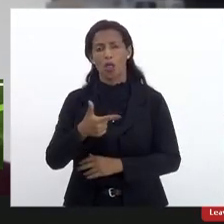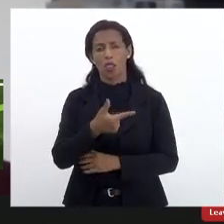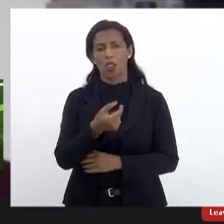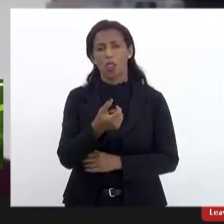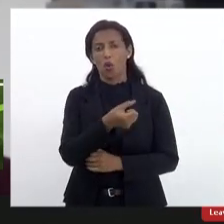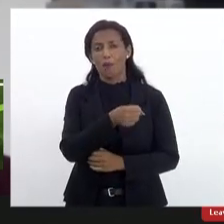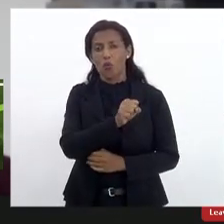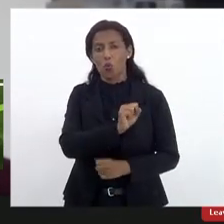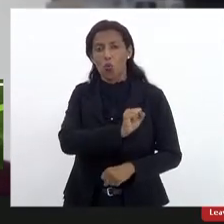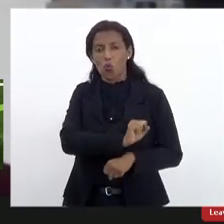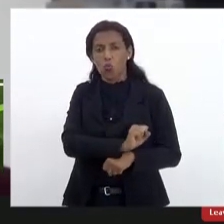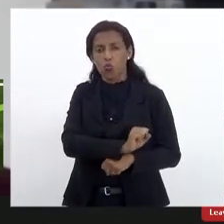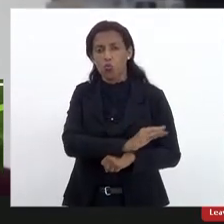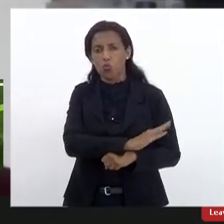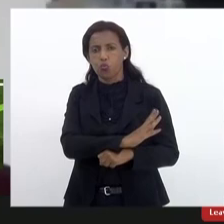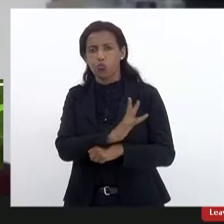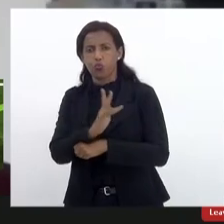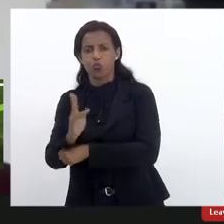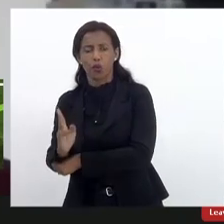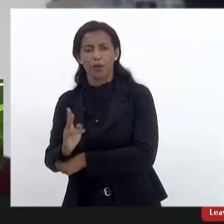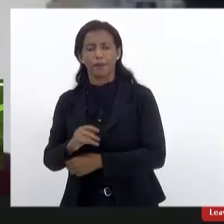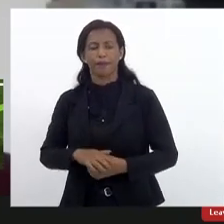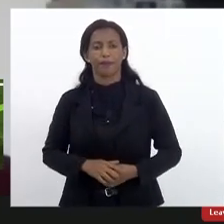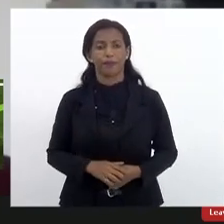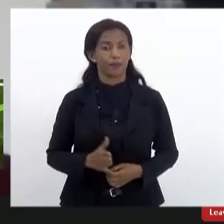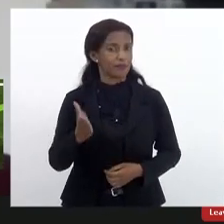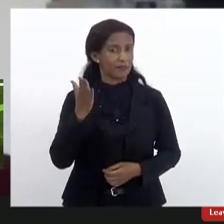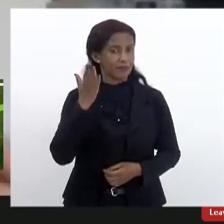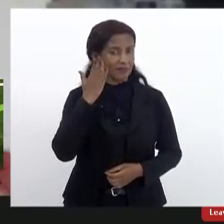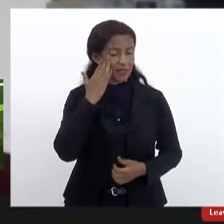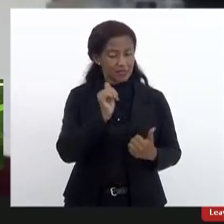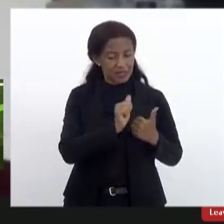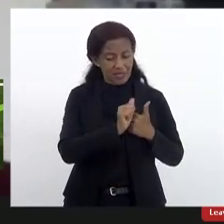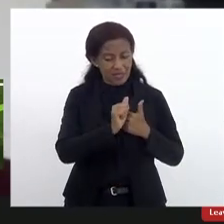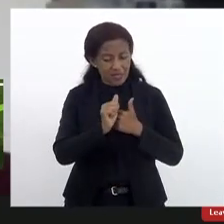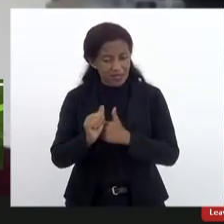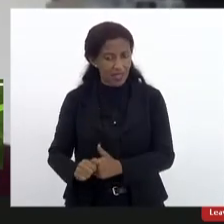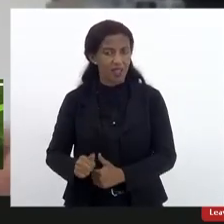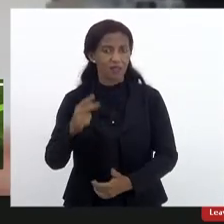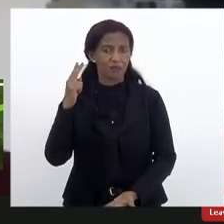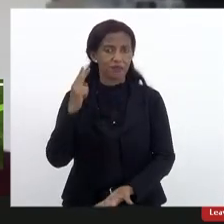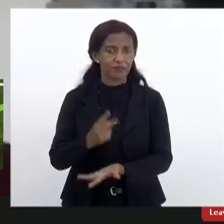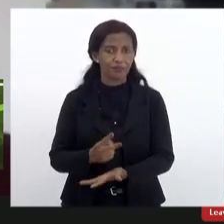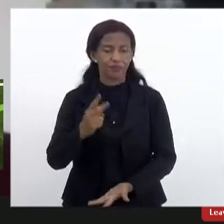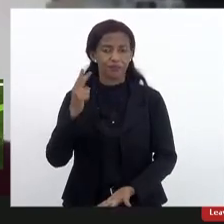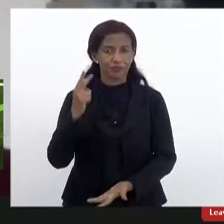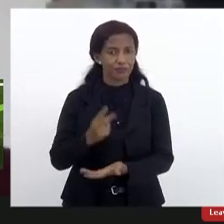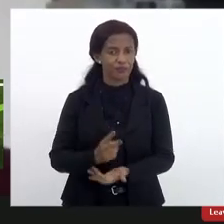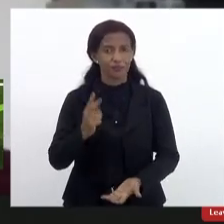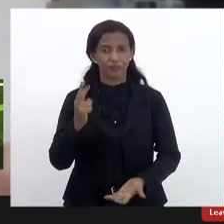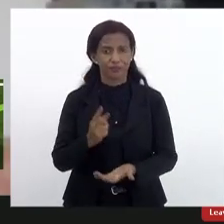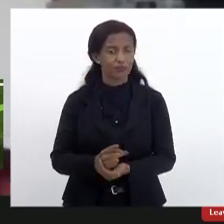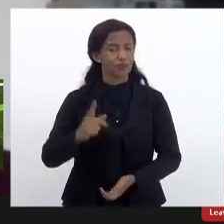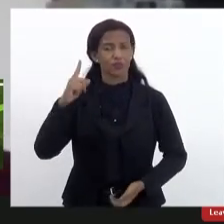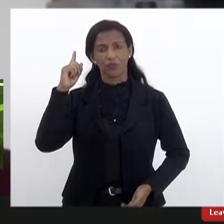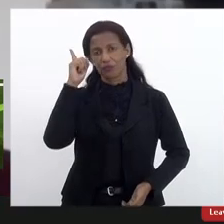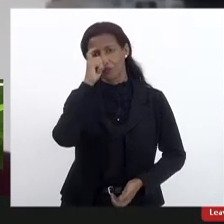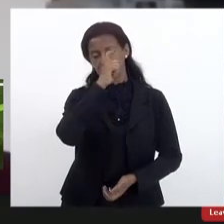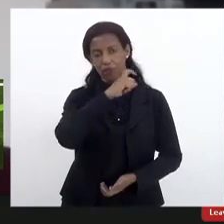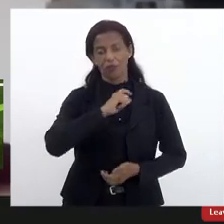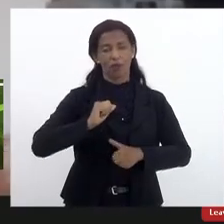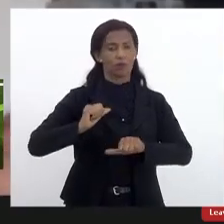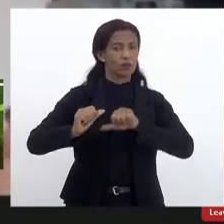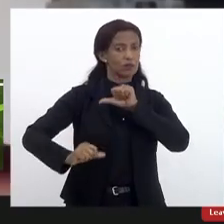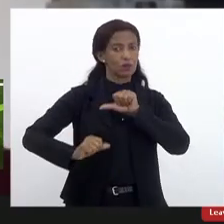2008 se não me engano e a gente segue nessa nessa coisa difícil vão se